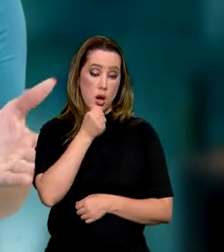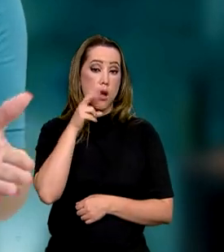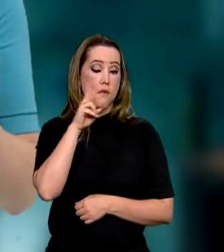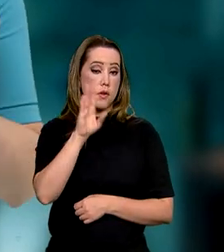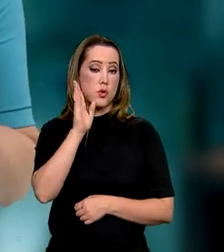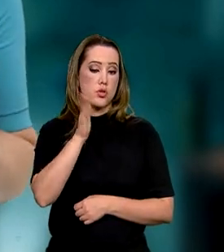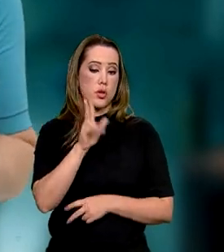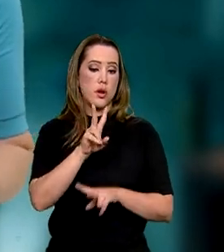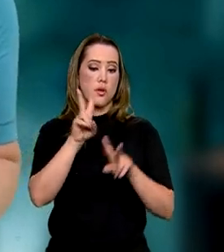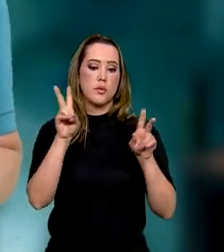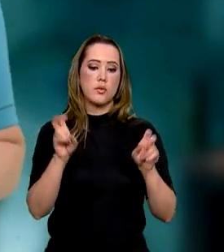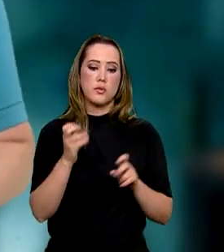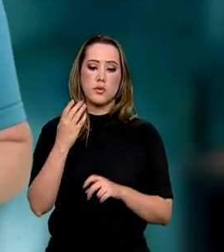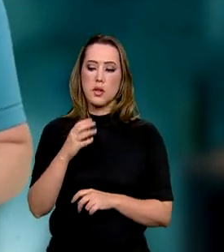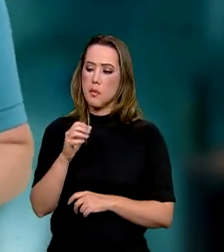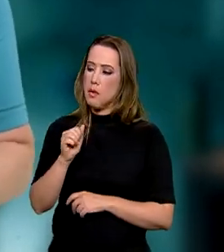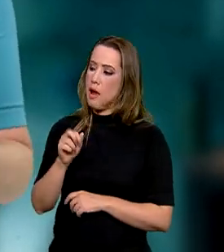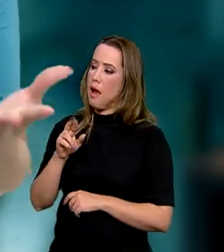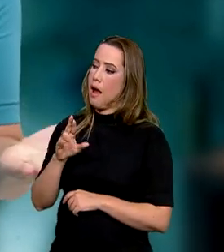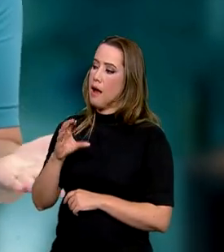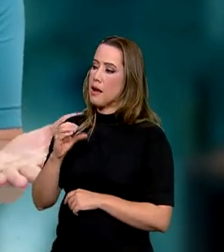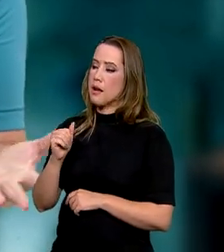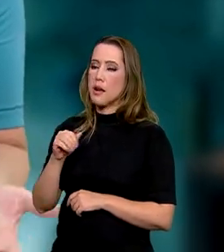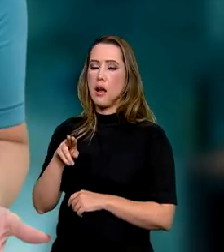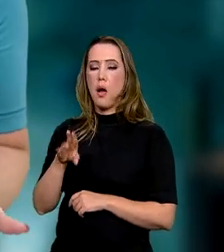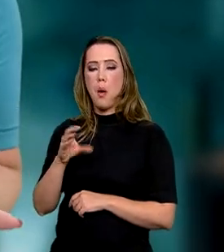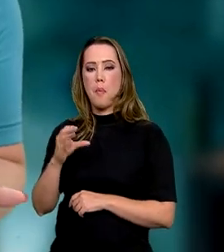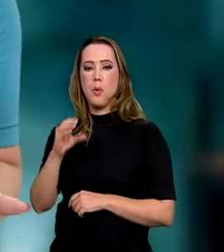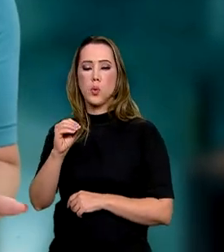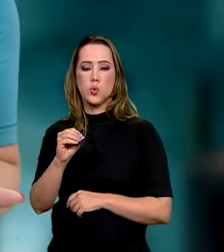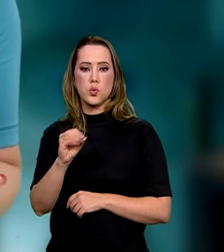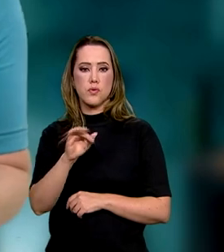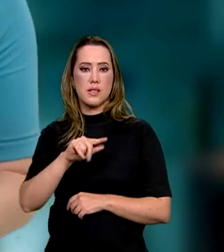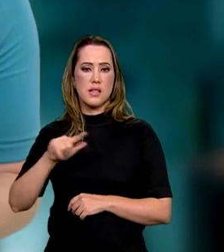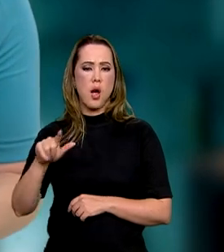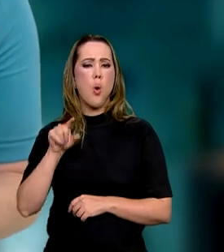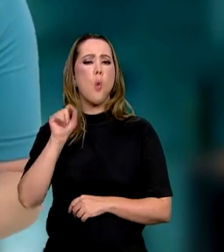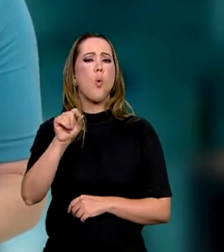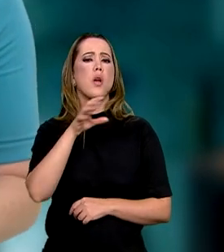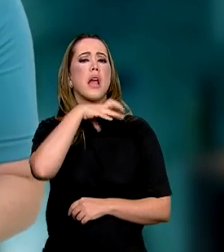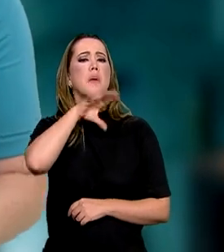ouviu o termo arcabouço fiscal. Mas afinal, que bicho é esse?